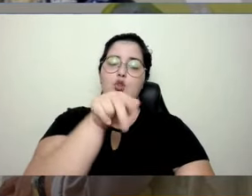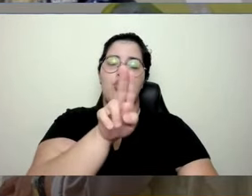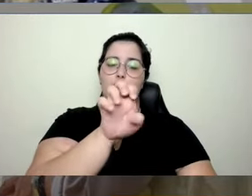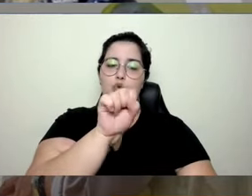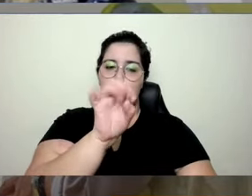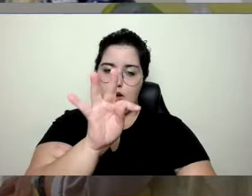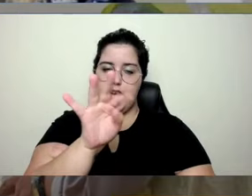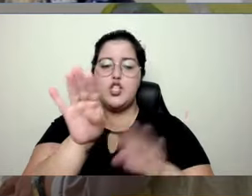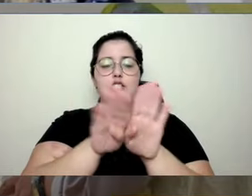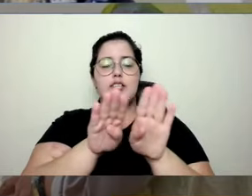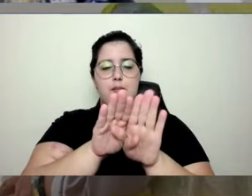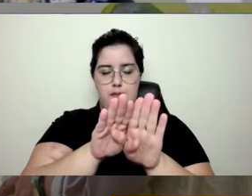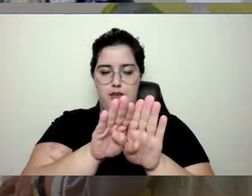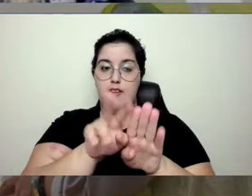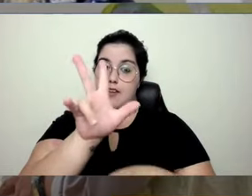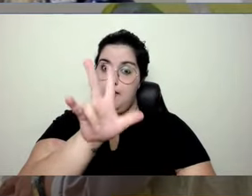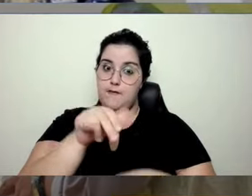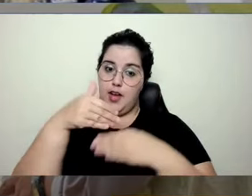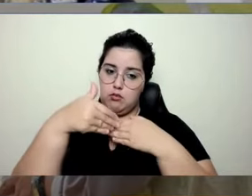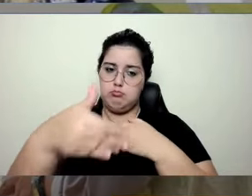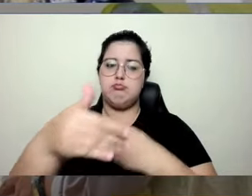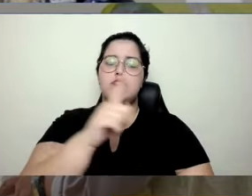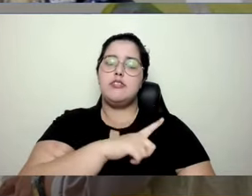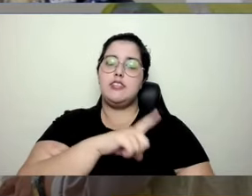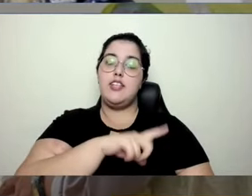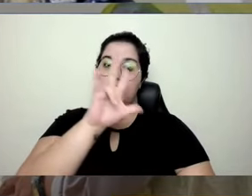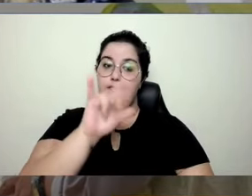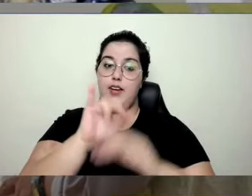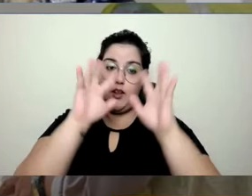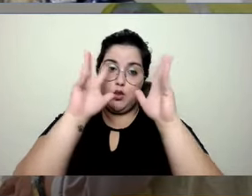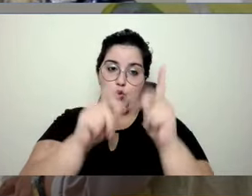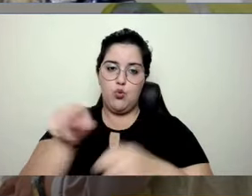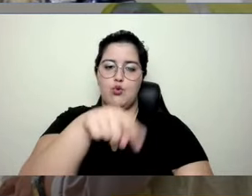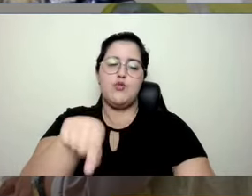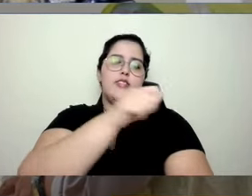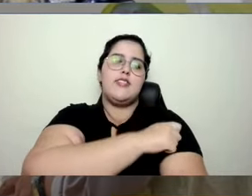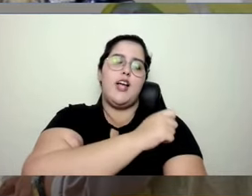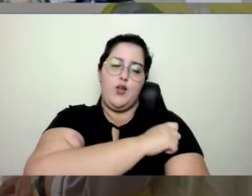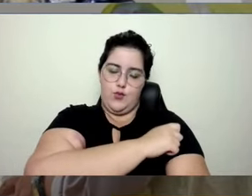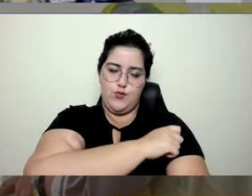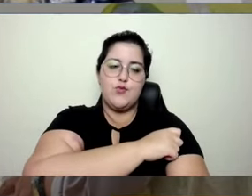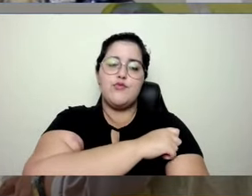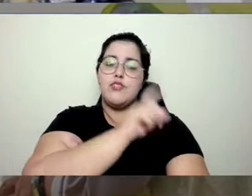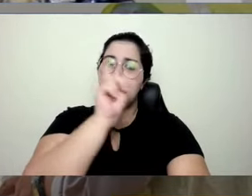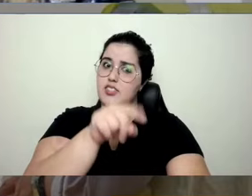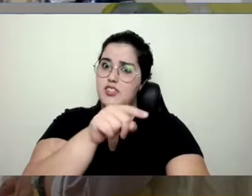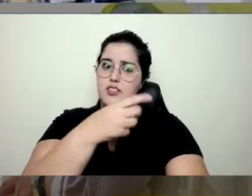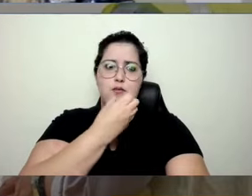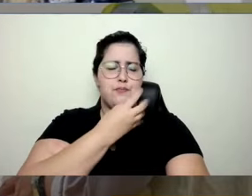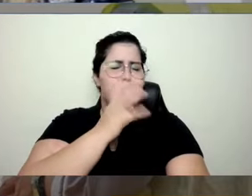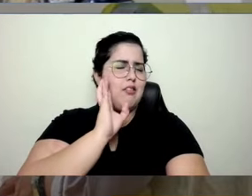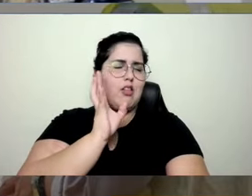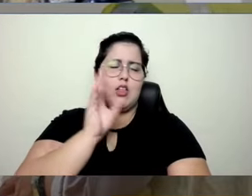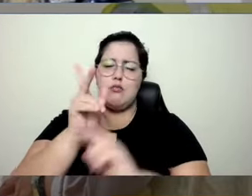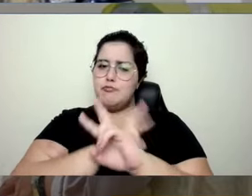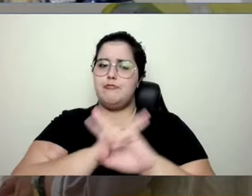logo a gente vai estar implantando isso em toda a rede para os nossos alunos, que é um enorme diferencial.